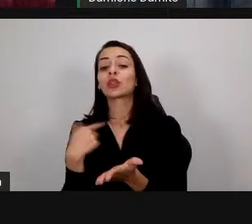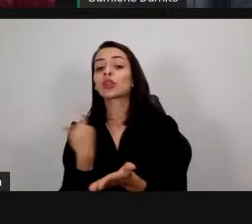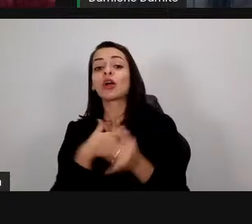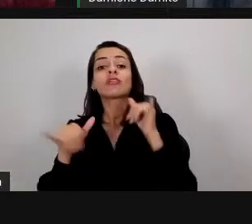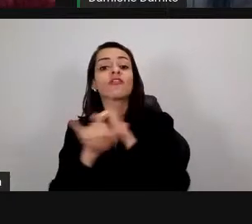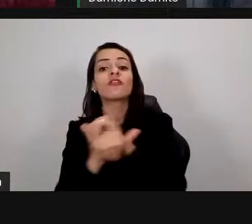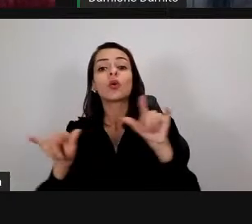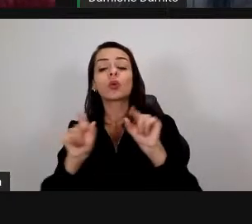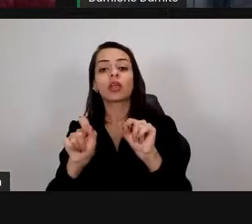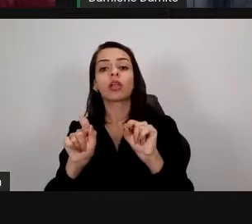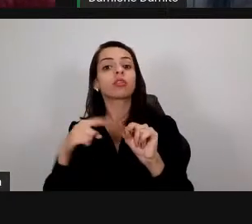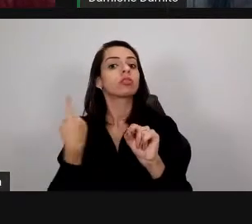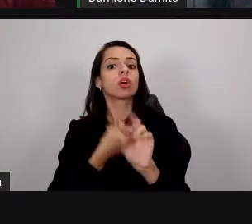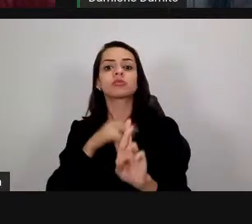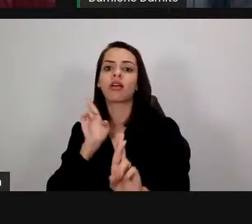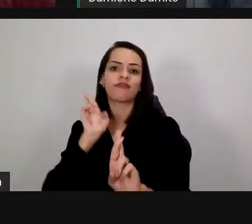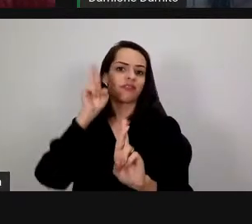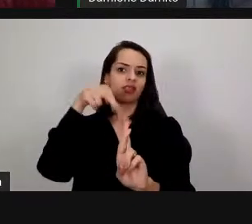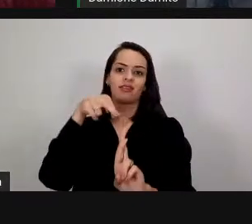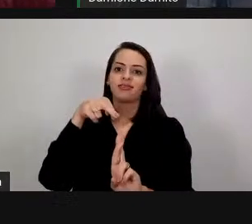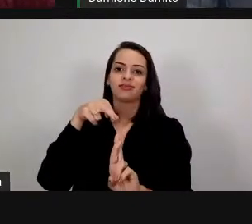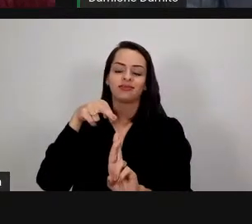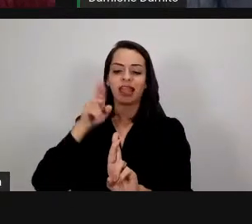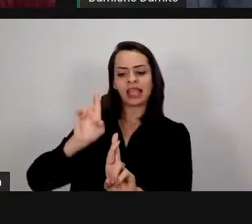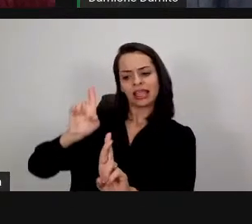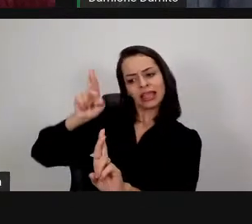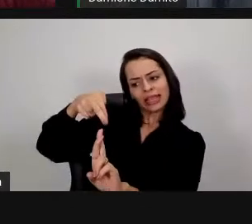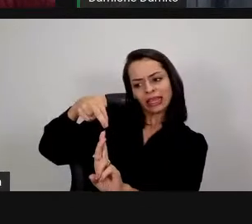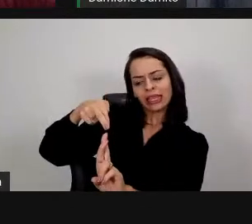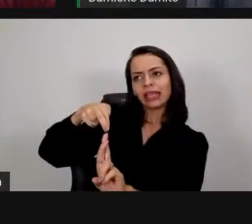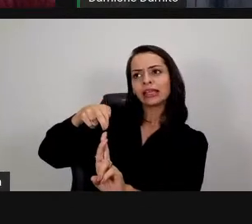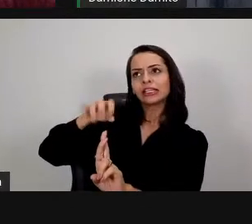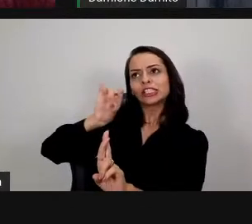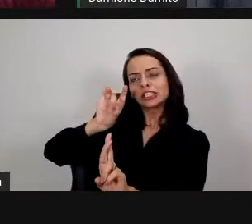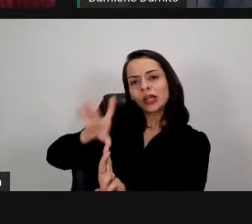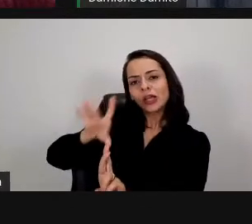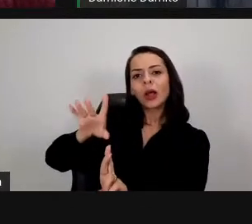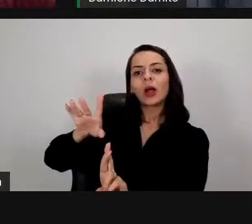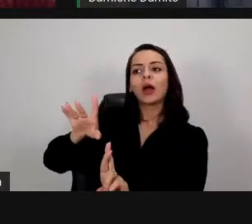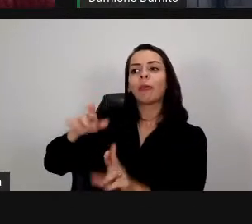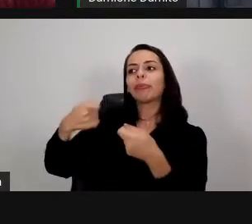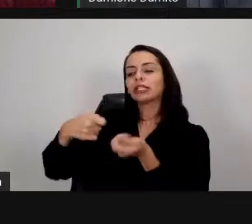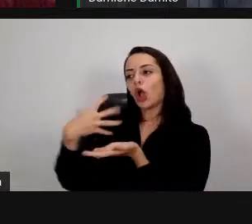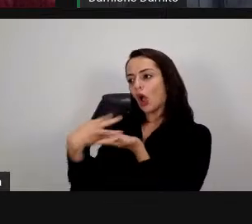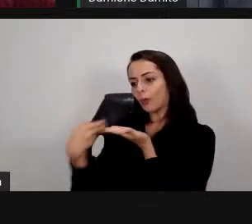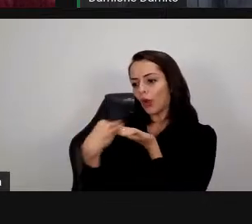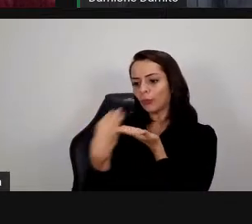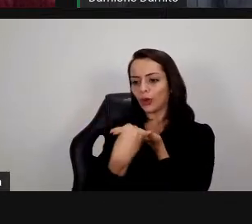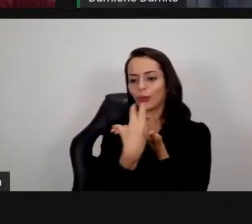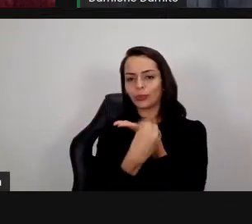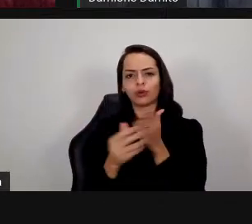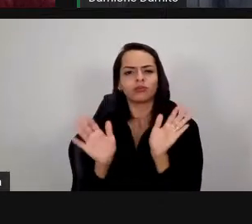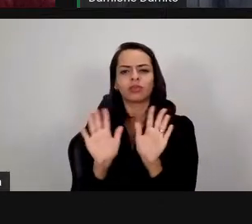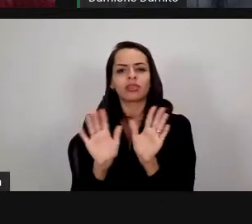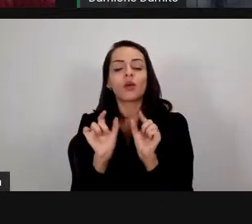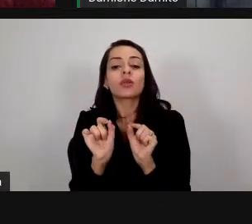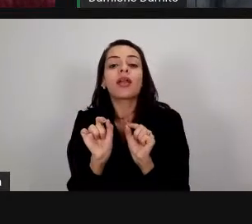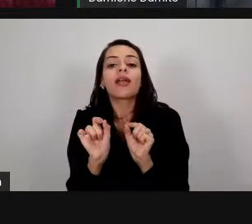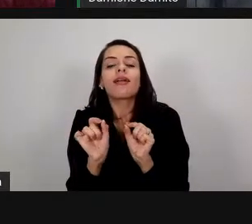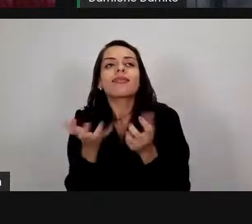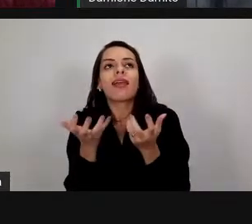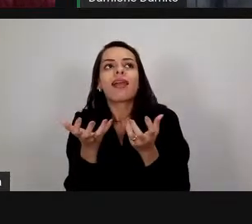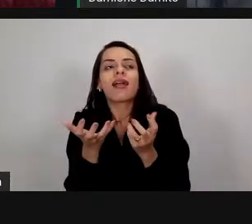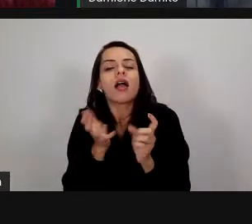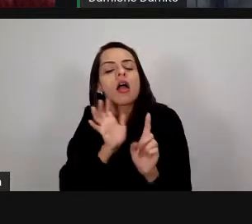referências não como referências na perspectiva de serem seguidas mas referências na perspectiva de serem inspiração